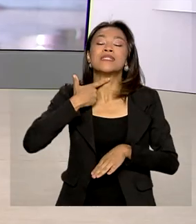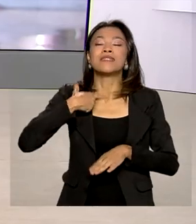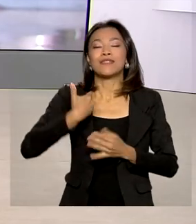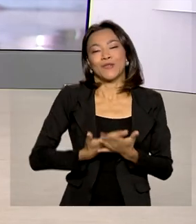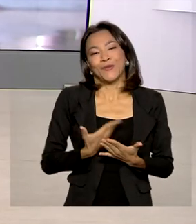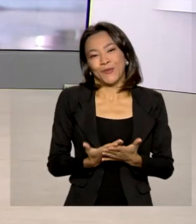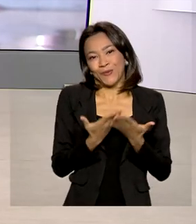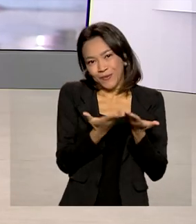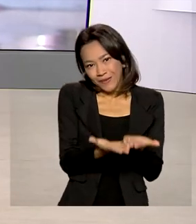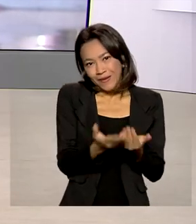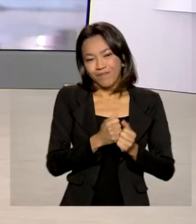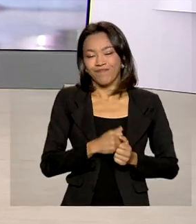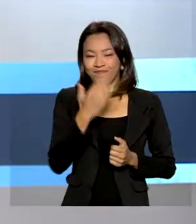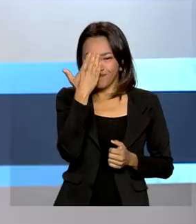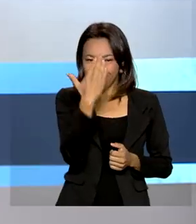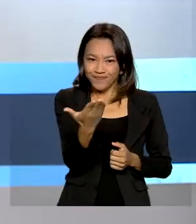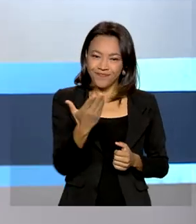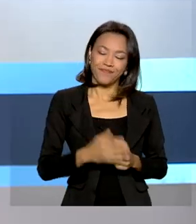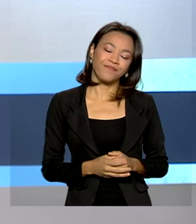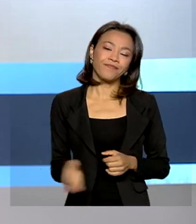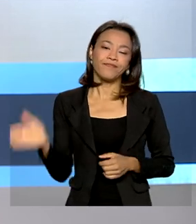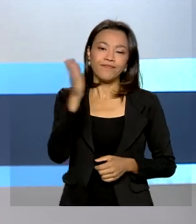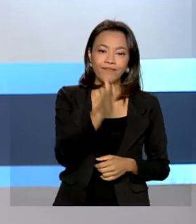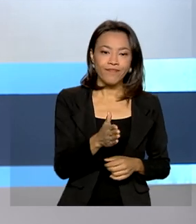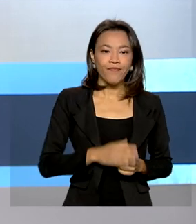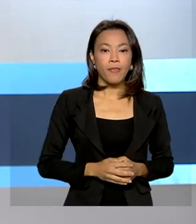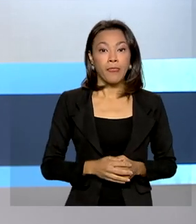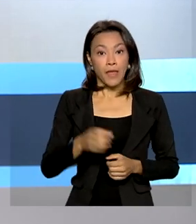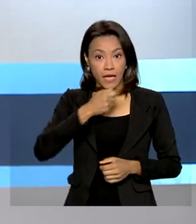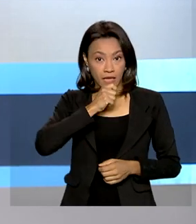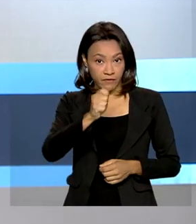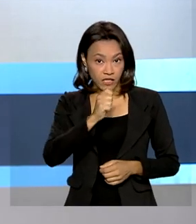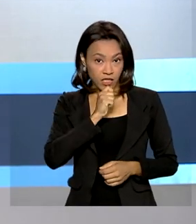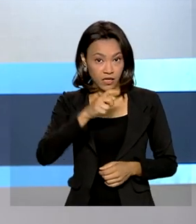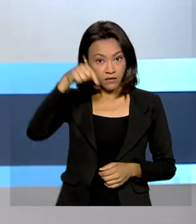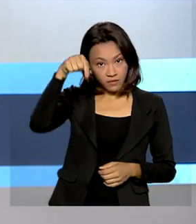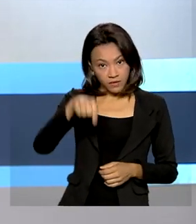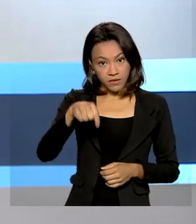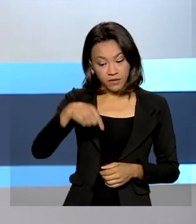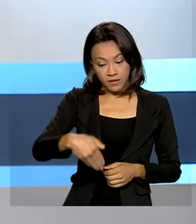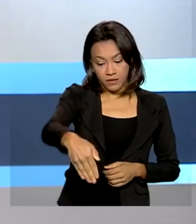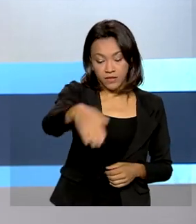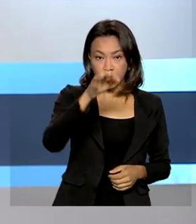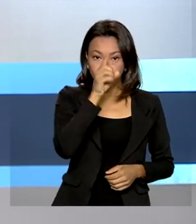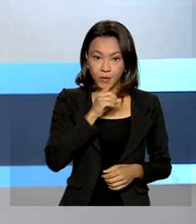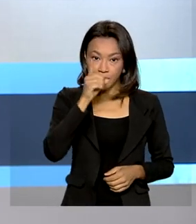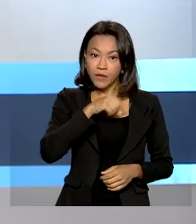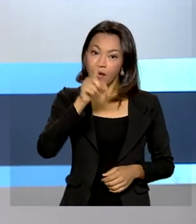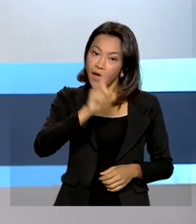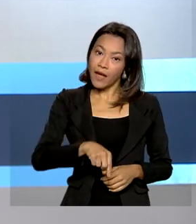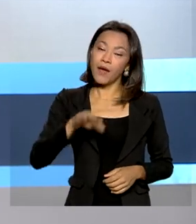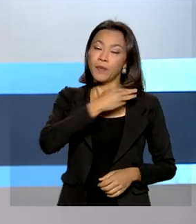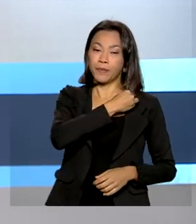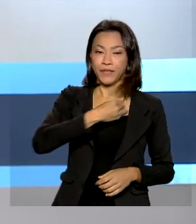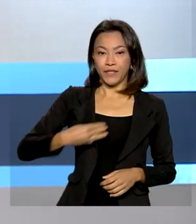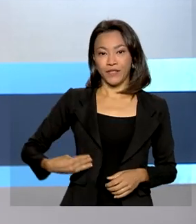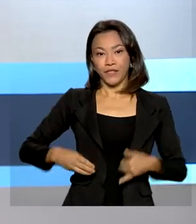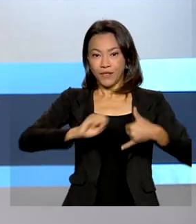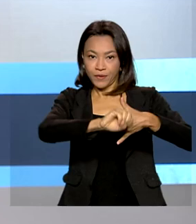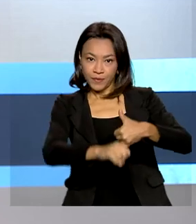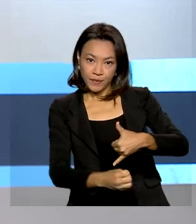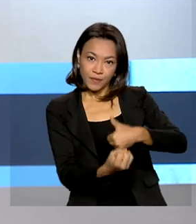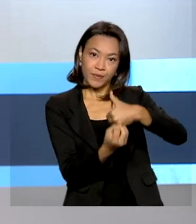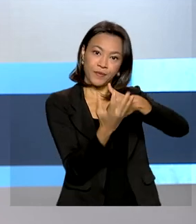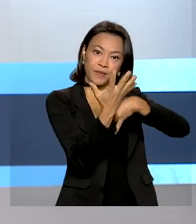Márcia. Obrigada pelas suas informações. E olha, o entrevistado deste domingo do Brasil em Pauta é o Ministro do Meio Ambiente. No programa que vai ao ar